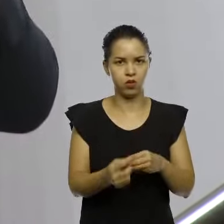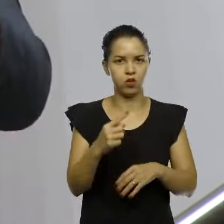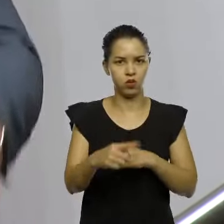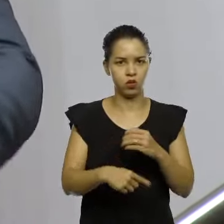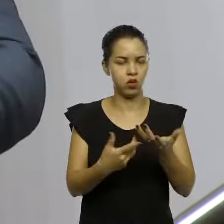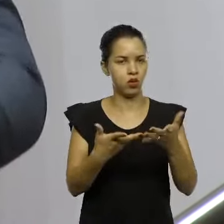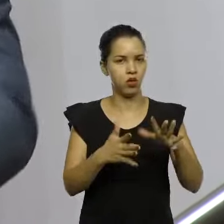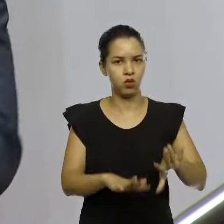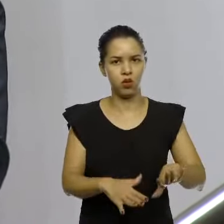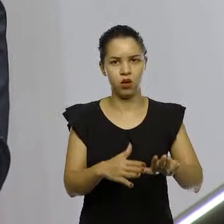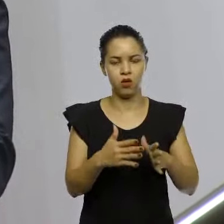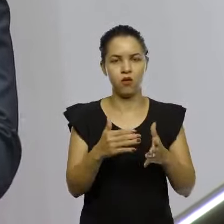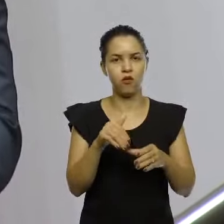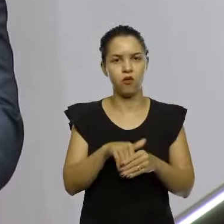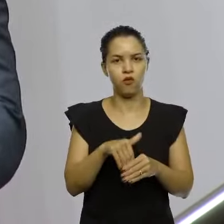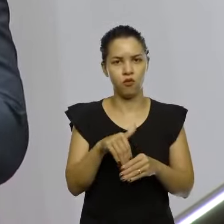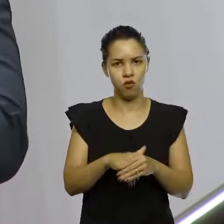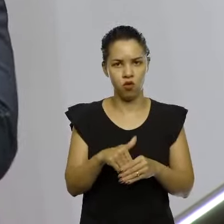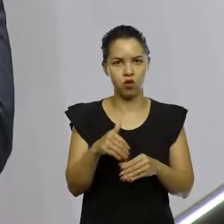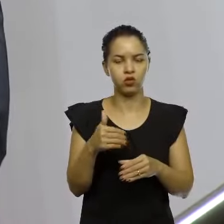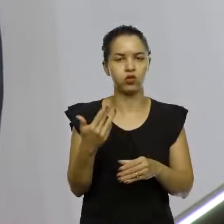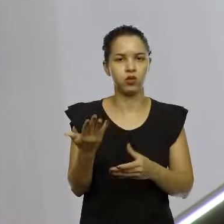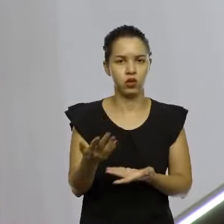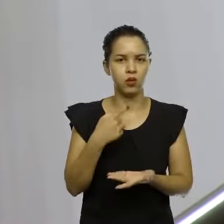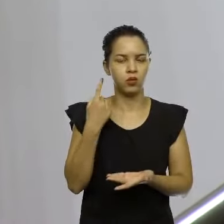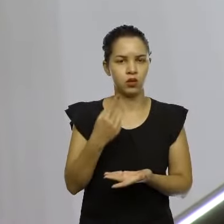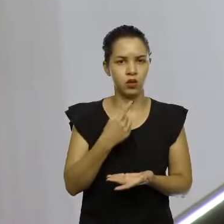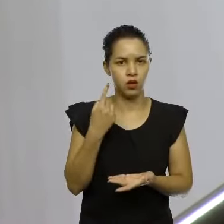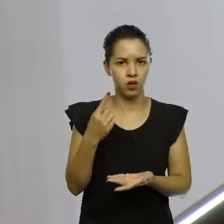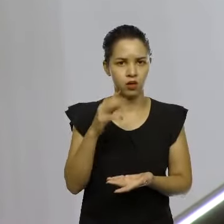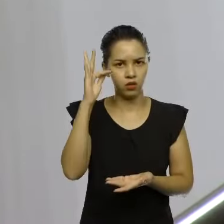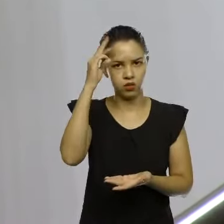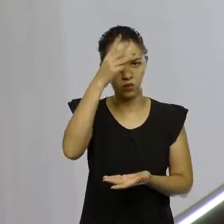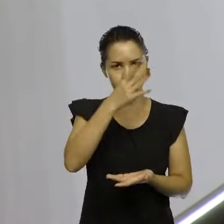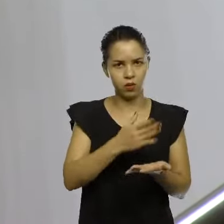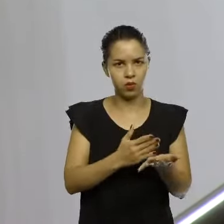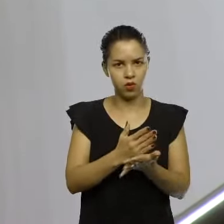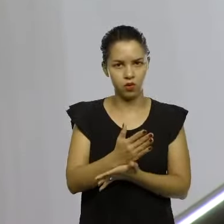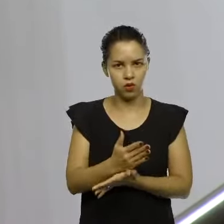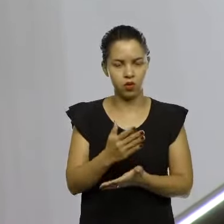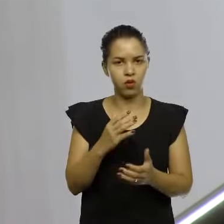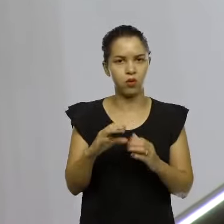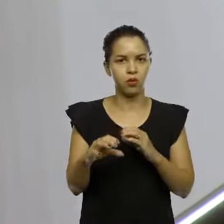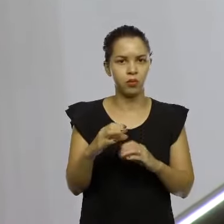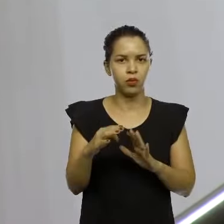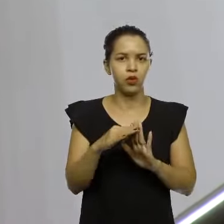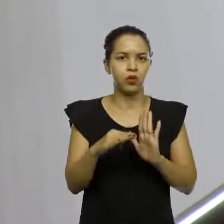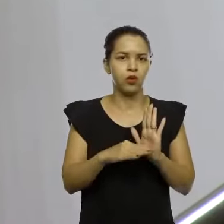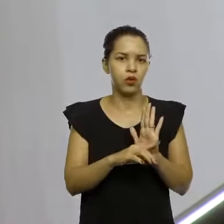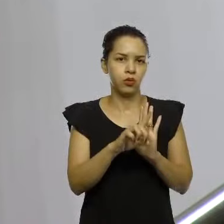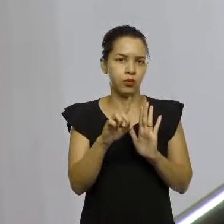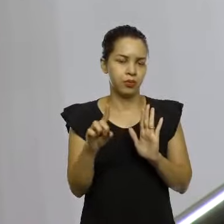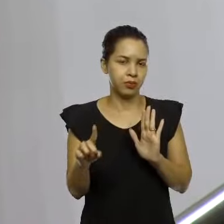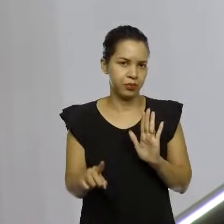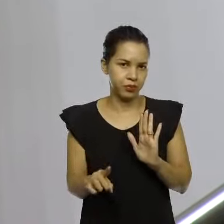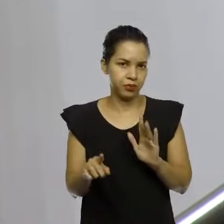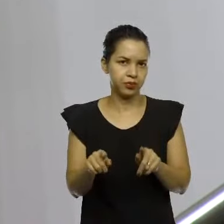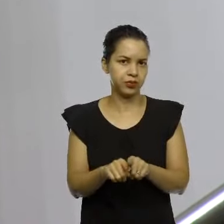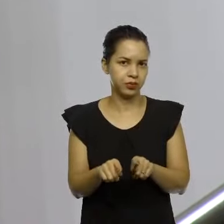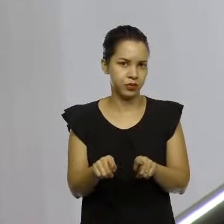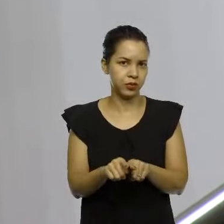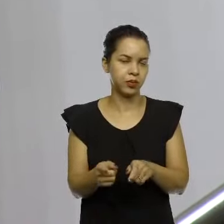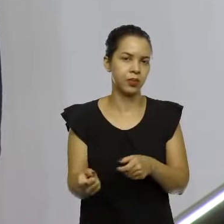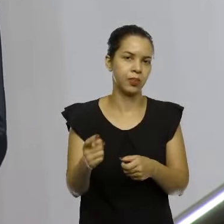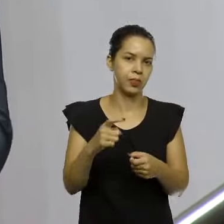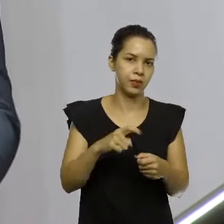voto vista do deputado Fabiano da Luz, vista aprovado pelo voto relator. Comunicação da ordem do dia, lá no 19 de junho de 2020. Retornou a